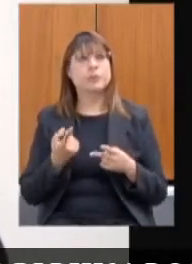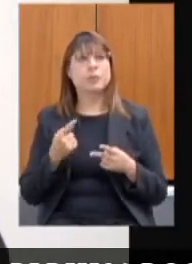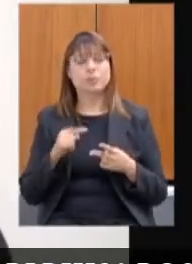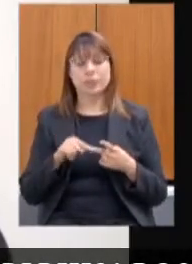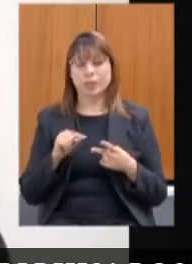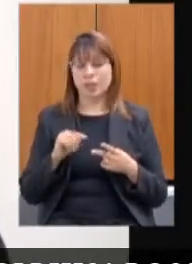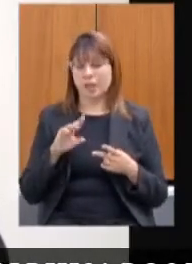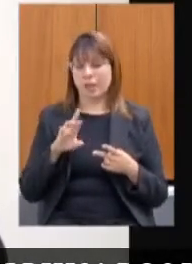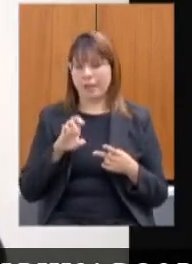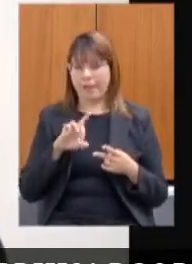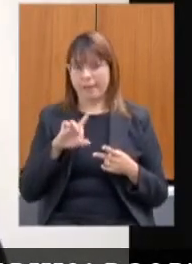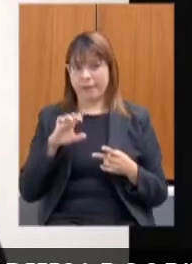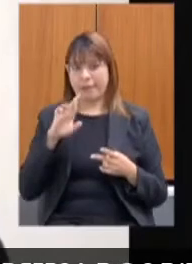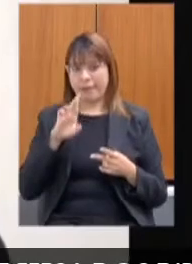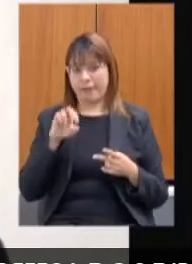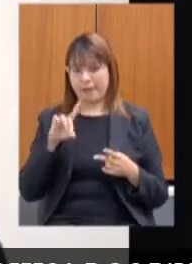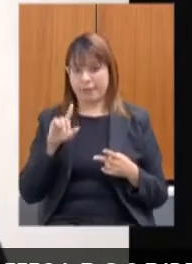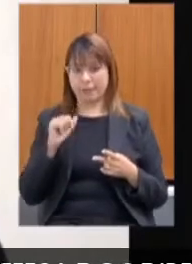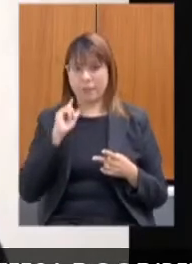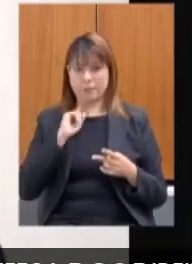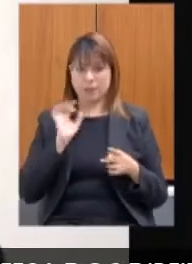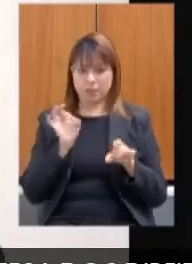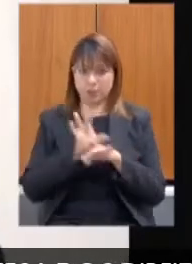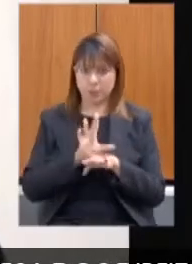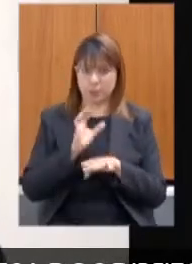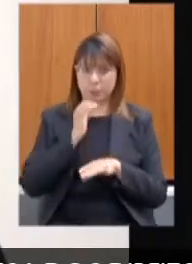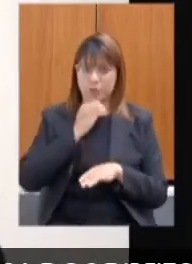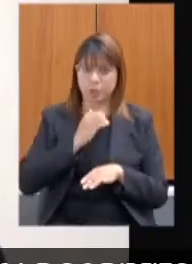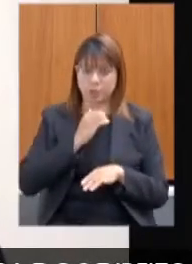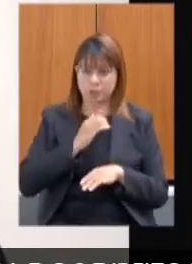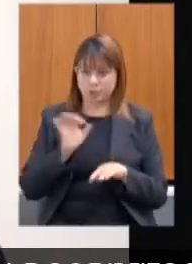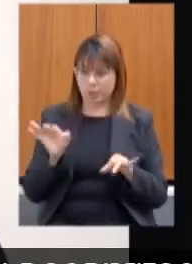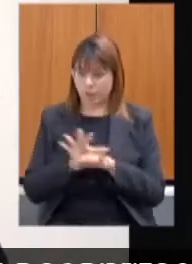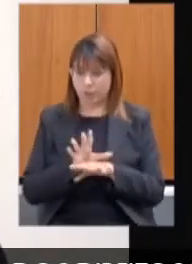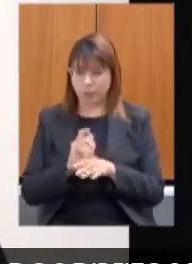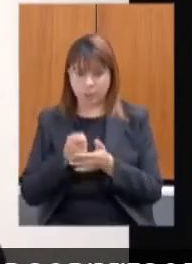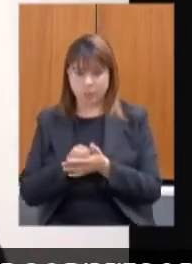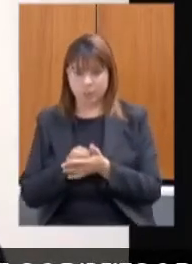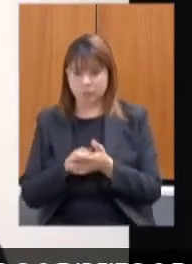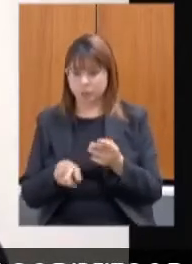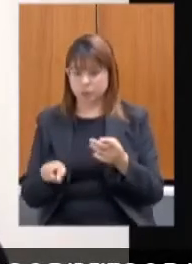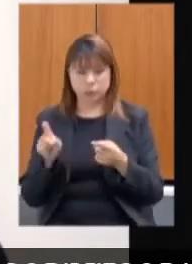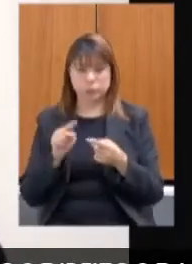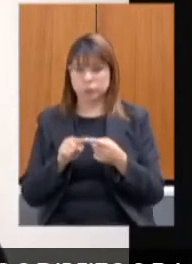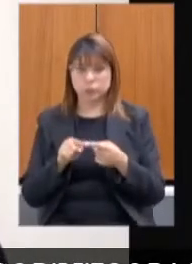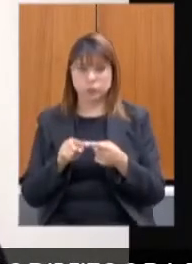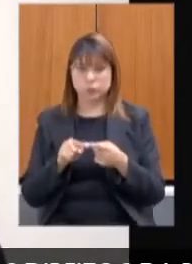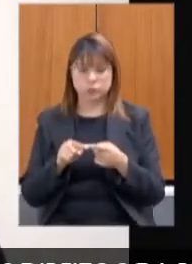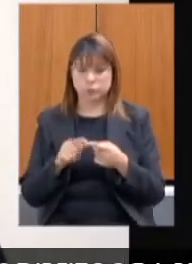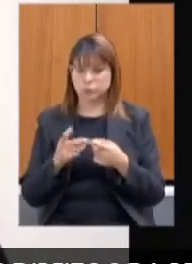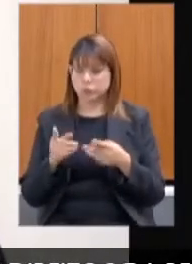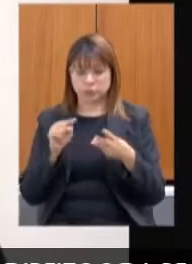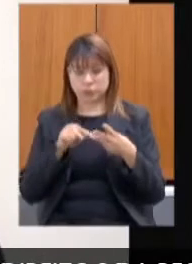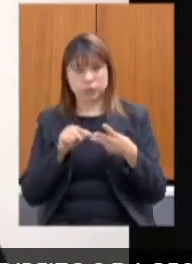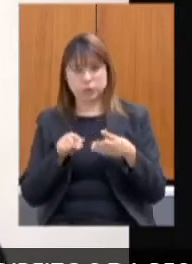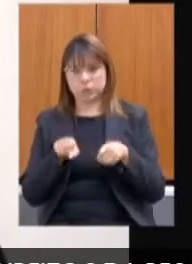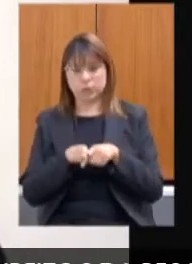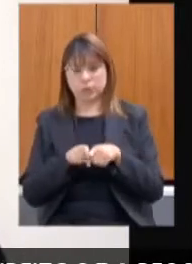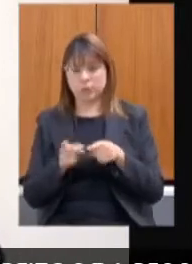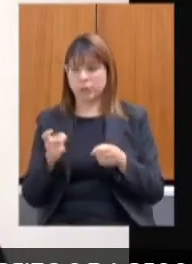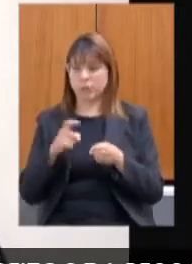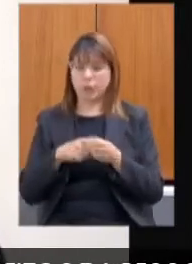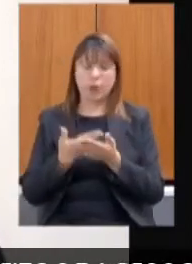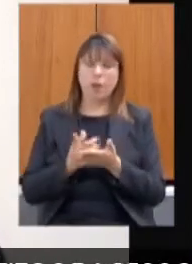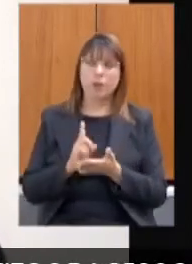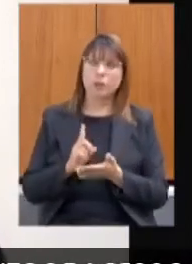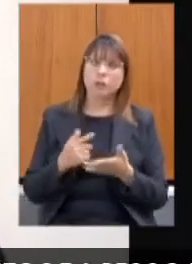Renda Minas termina em dezembro com o fim do recurso e sem o retorno às aulas presenciais,